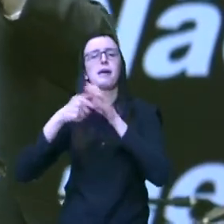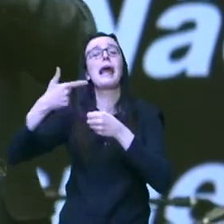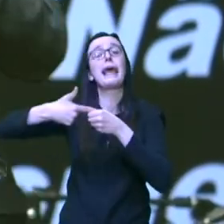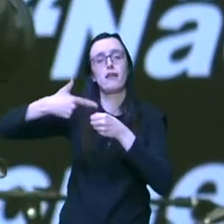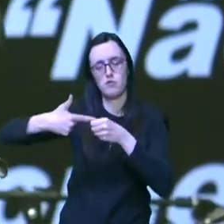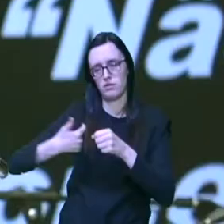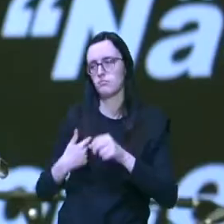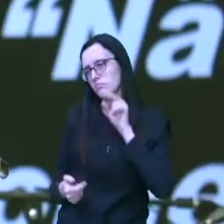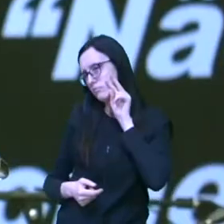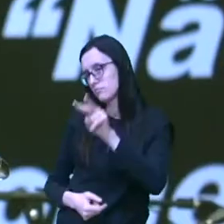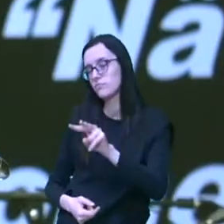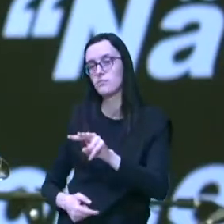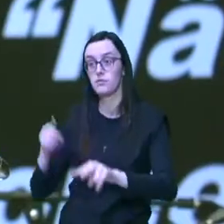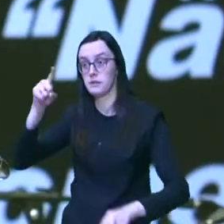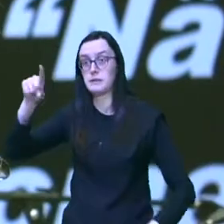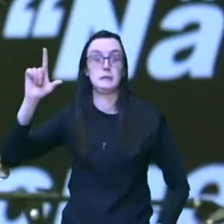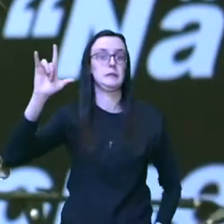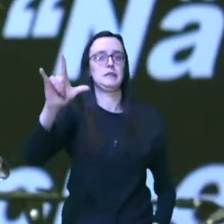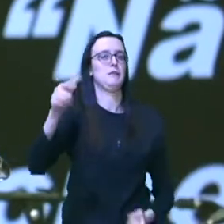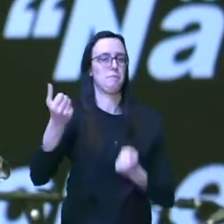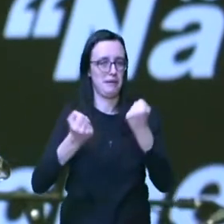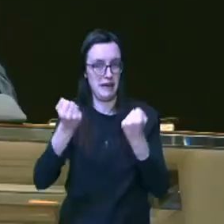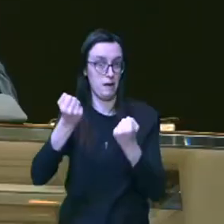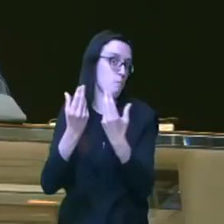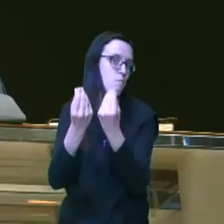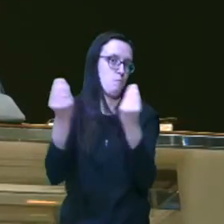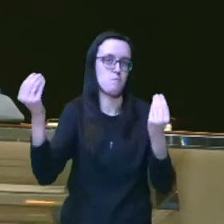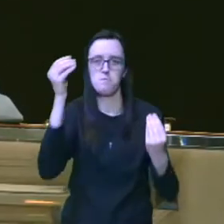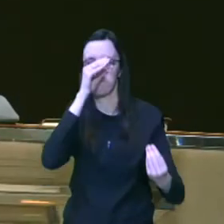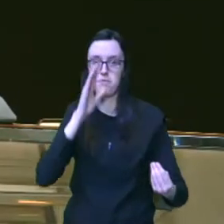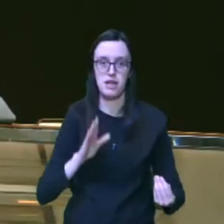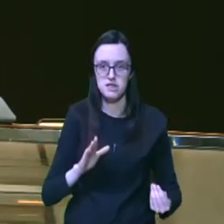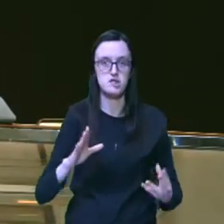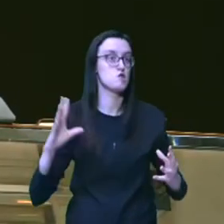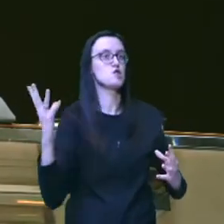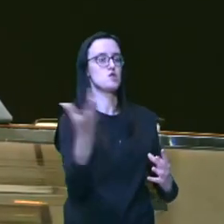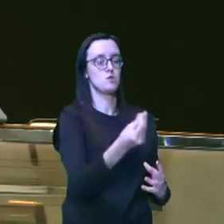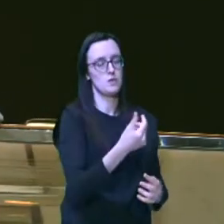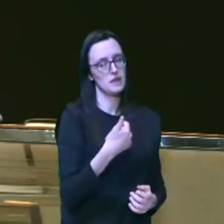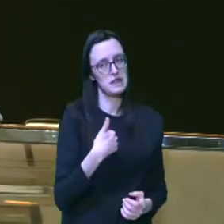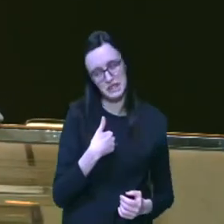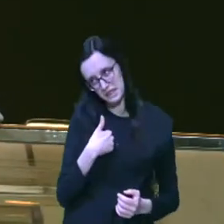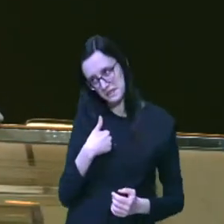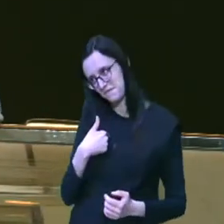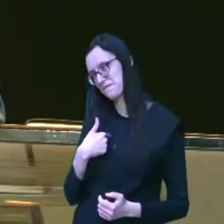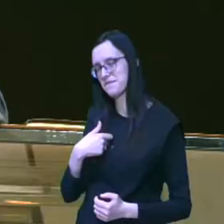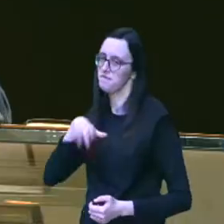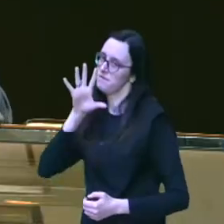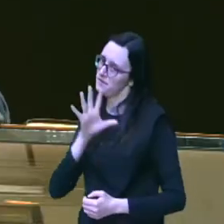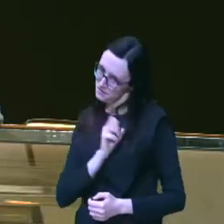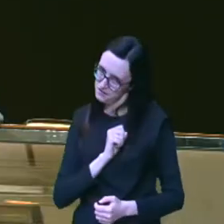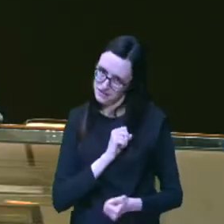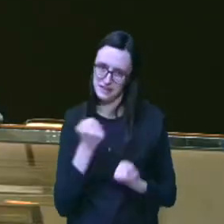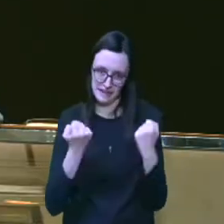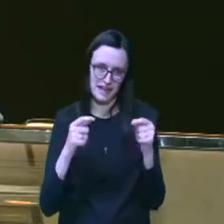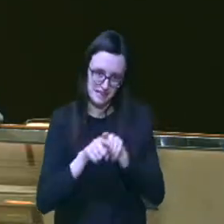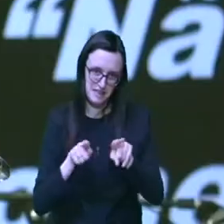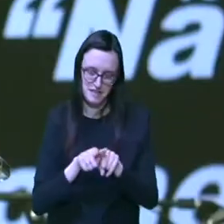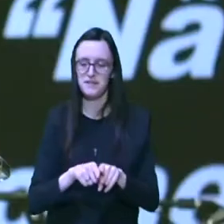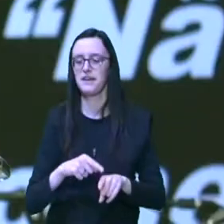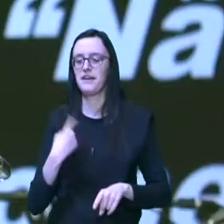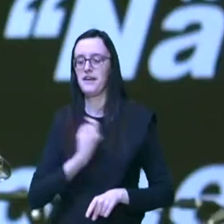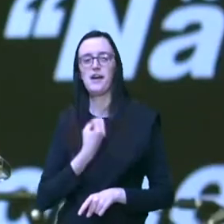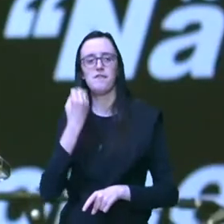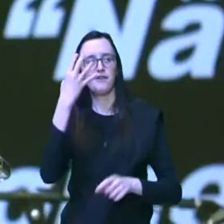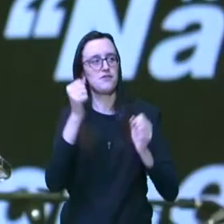que dizia que eles eram apaixonados por carros como todo brasileiro e eu sou um pouquinho mais apaixonado por carro a gente viajou com o Pastor